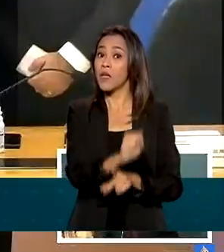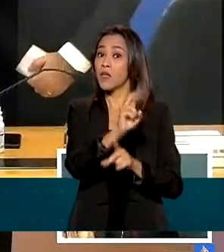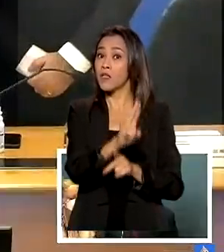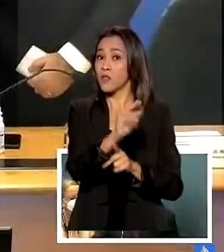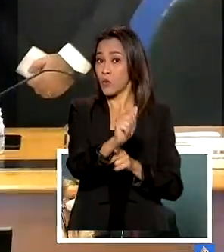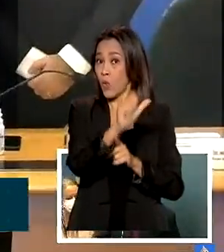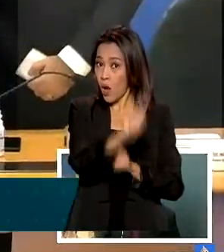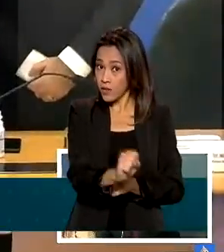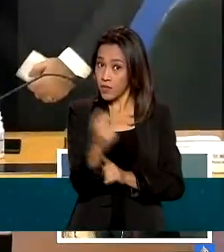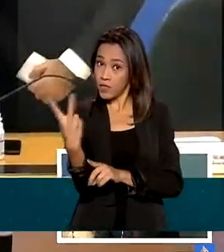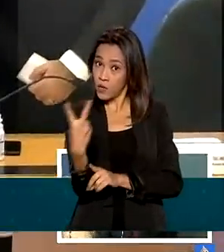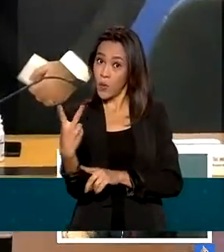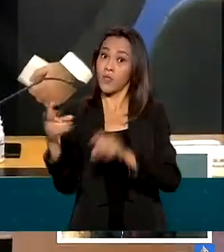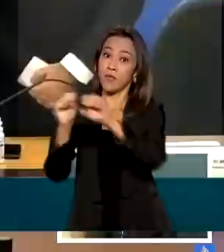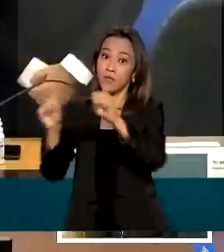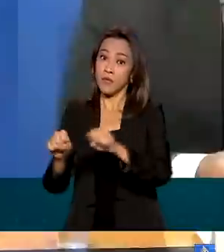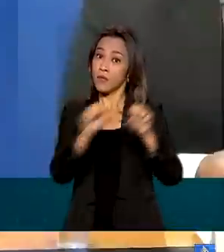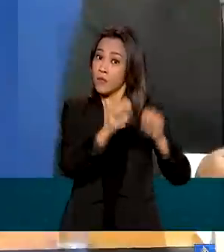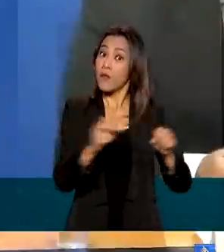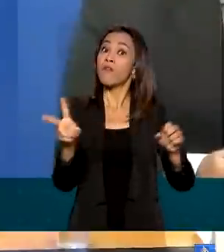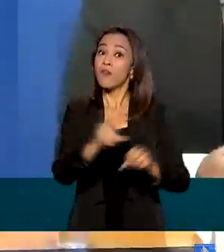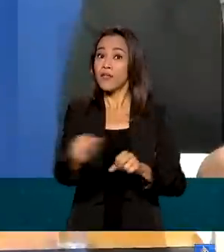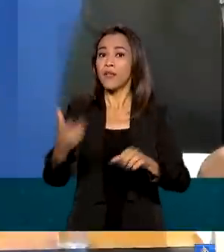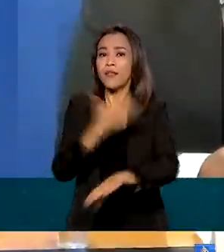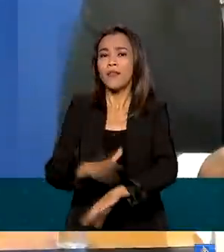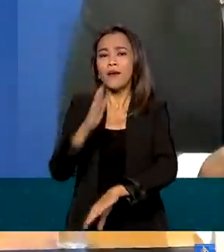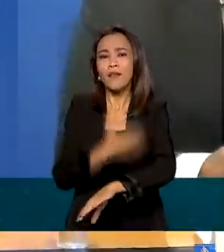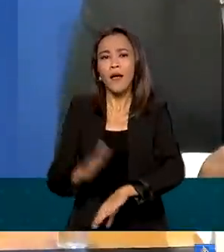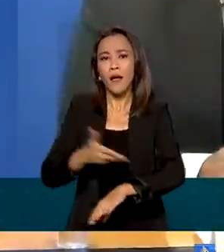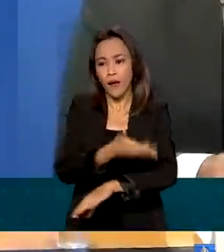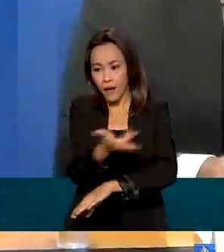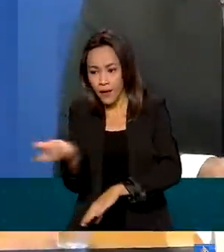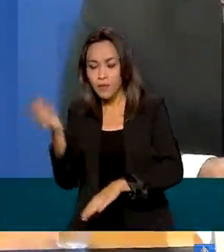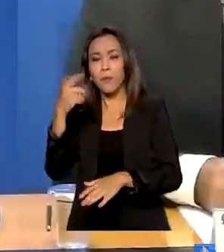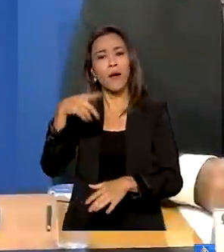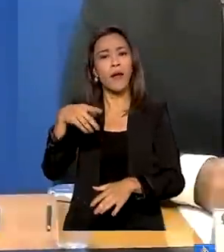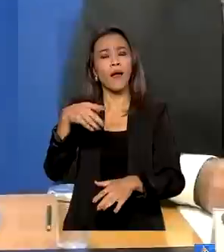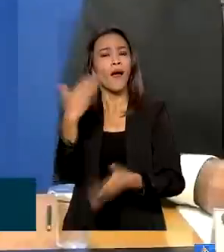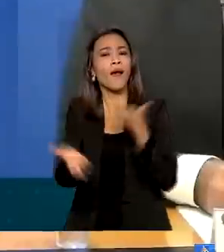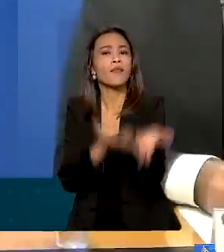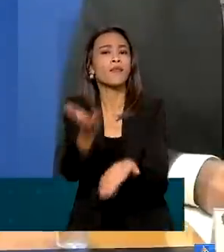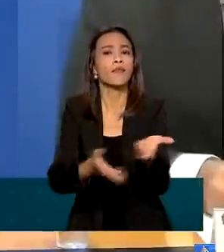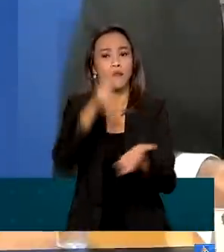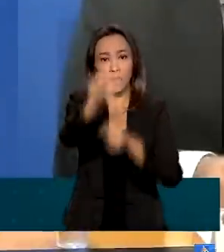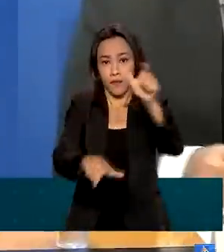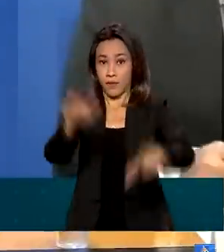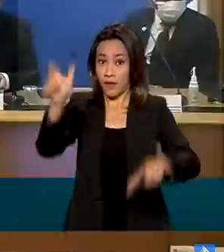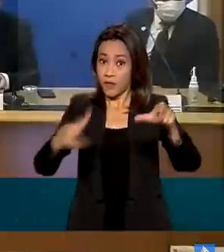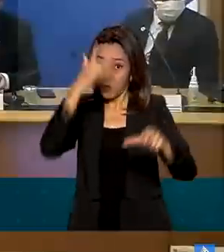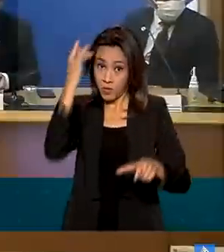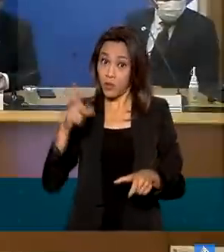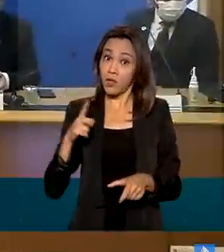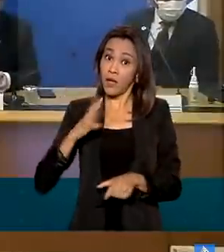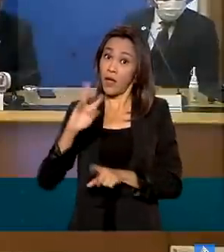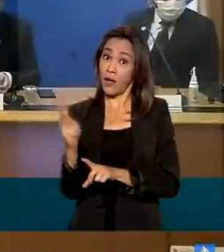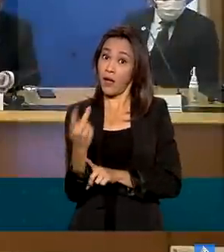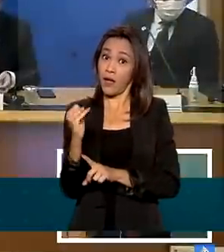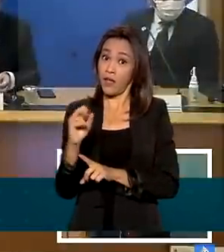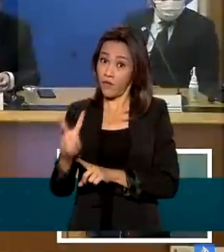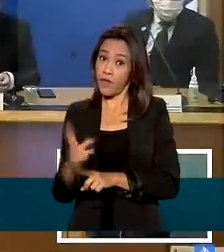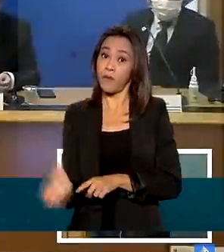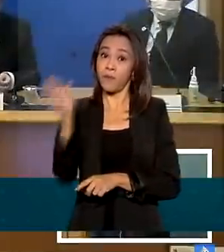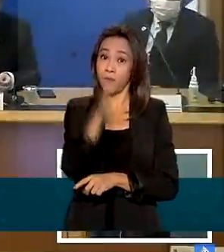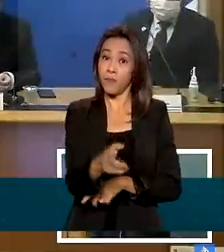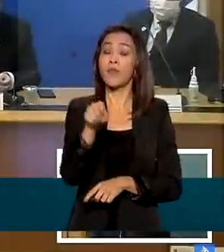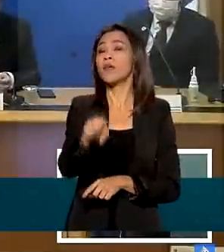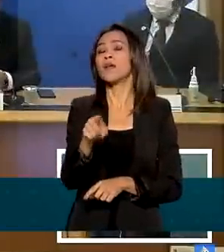serão capacitados para melhor atender pessoas em situação de vulnerabilidade social que tenham HIV, hepatites,